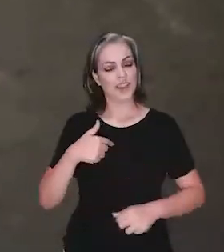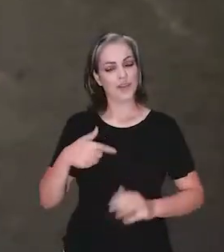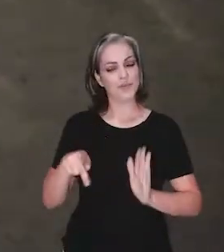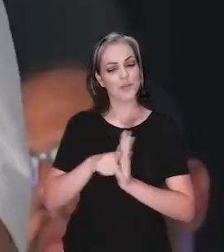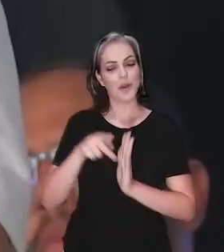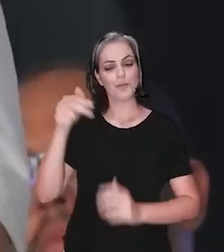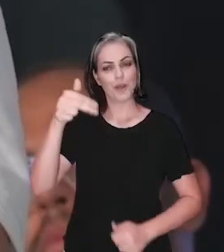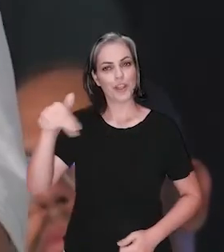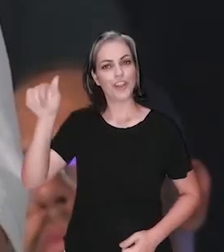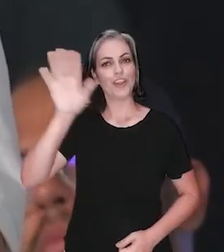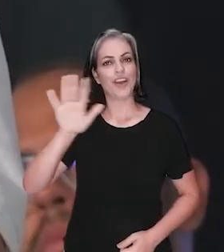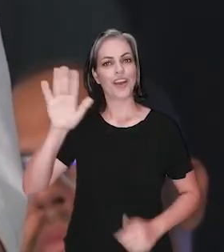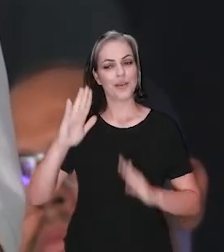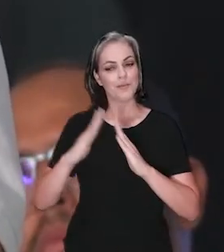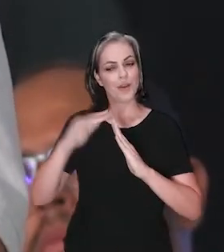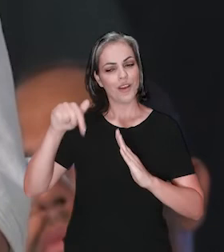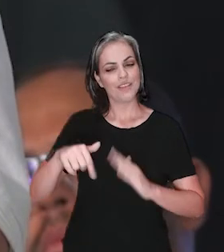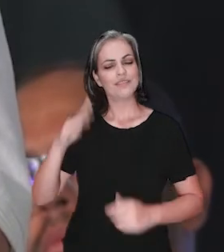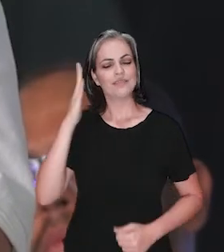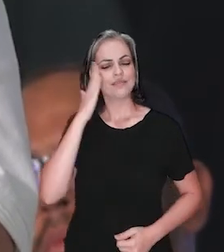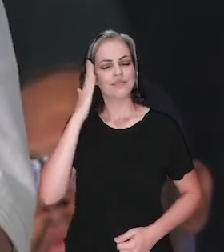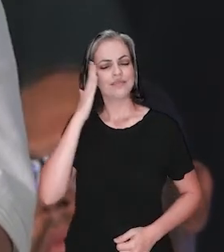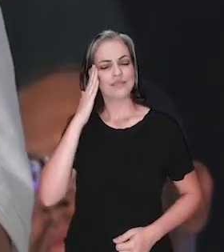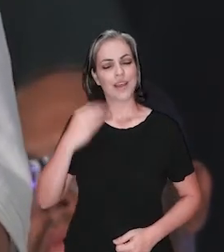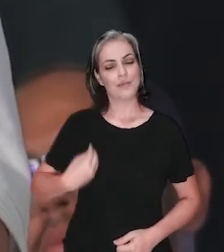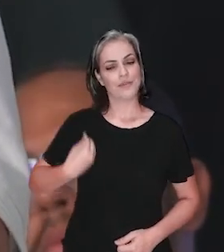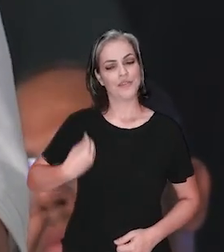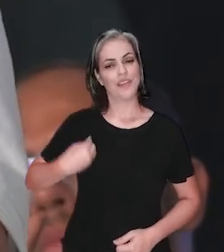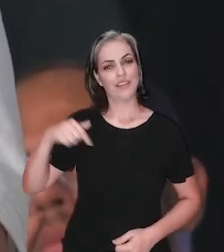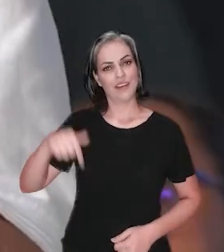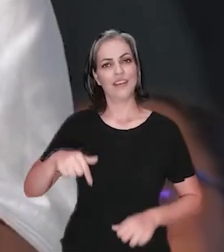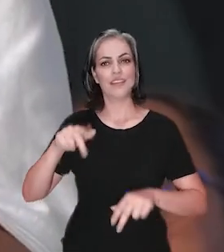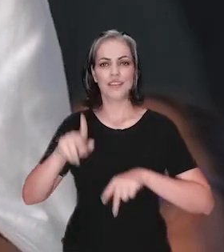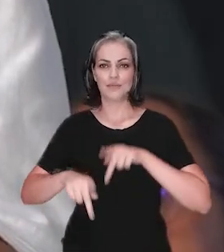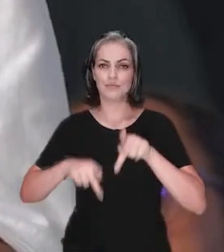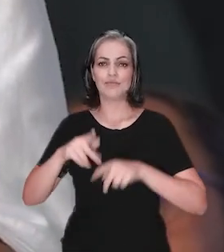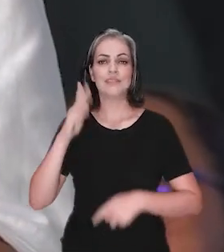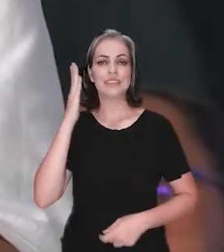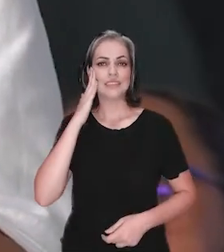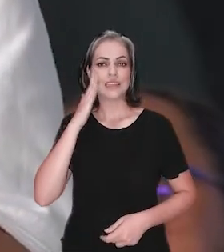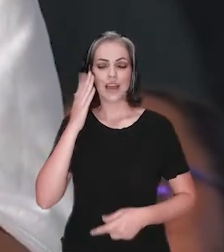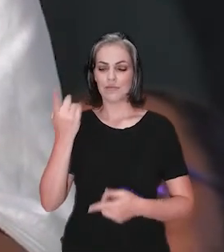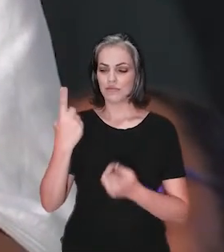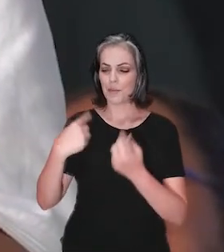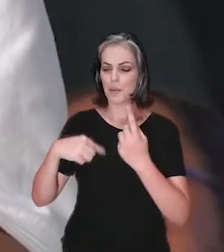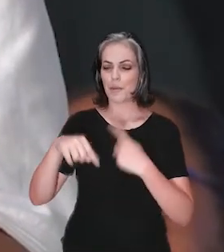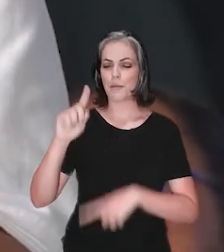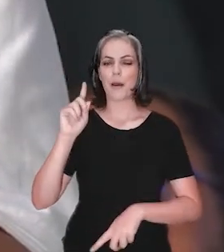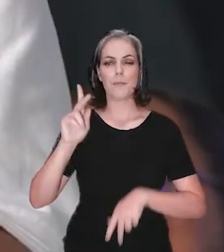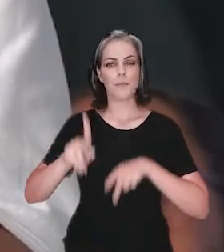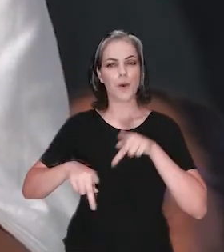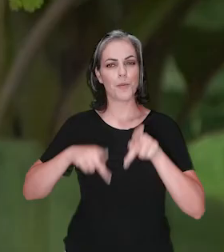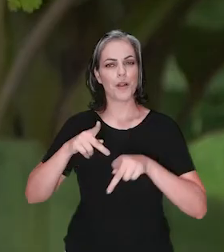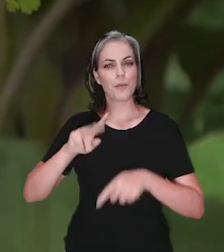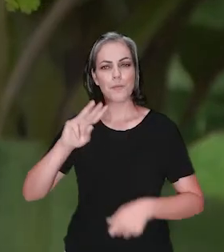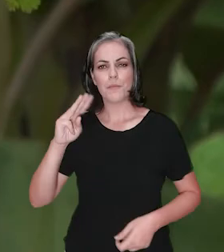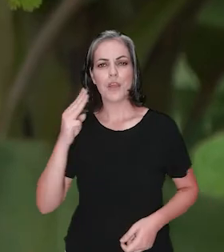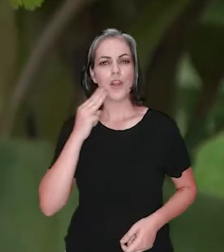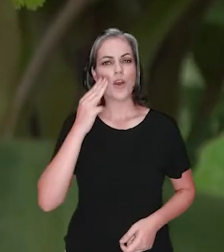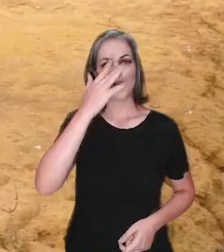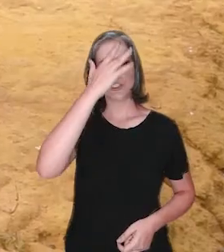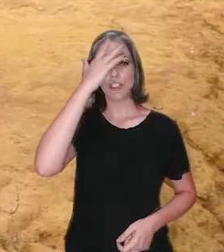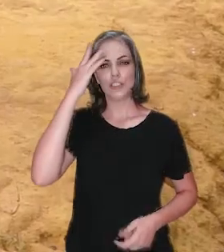porque nós moramos aqui sabendo da realidade das pessoas. Sabemos que estamos transformando a vida das pessoas de